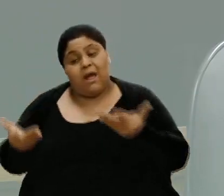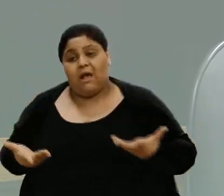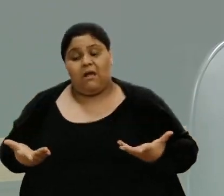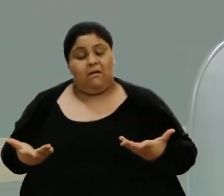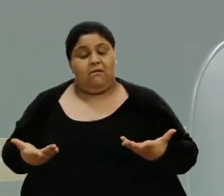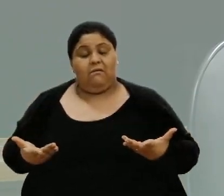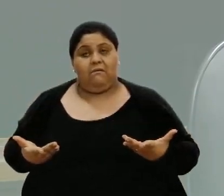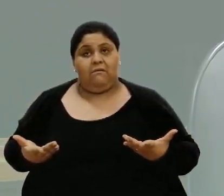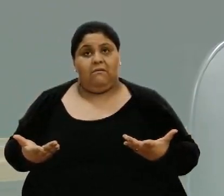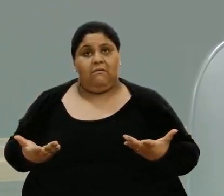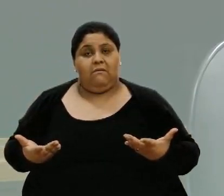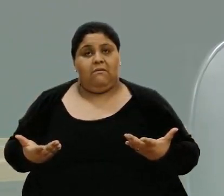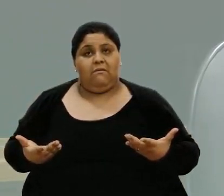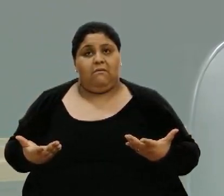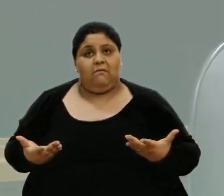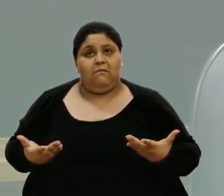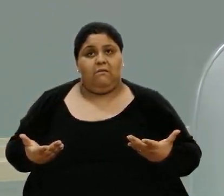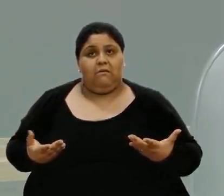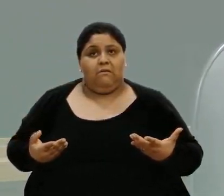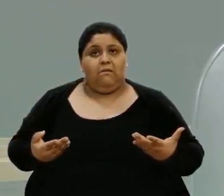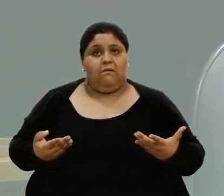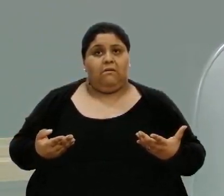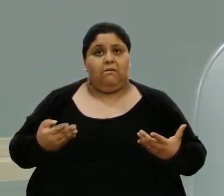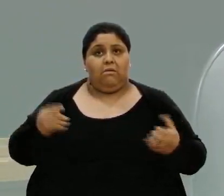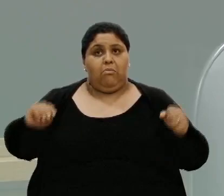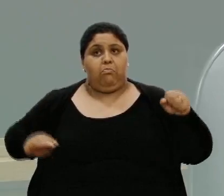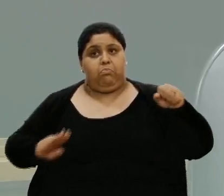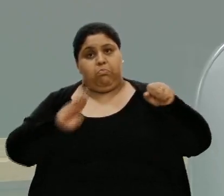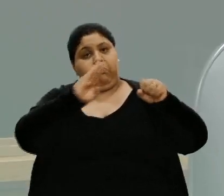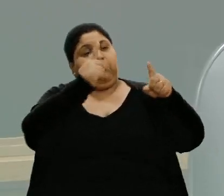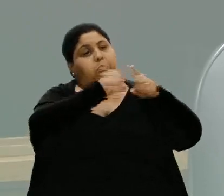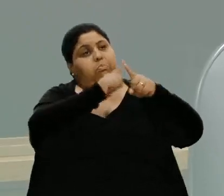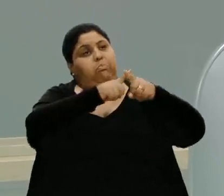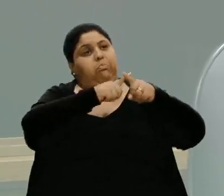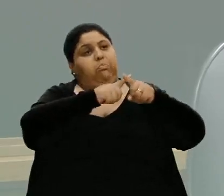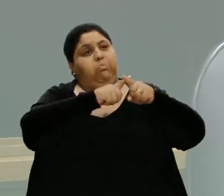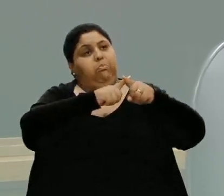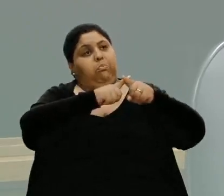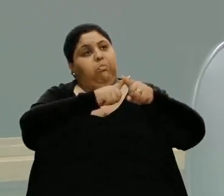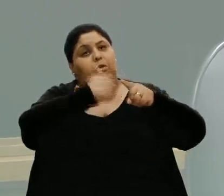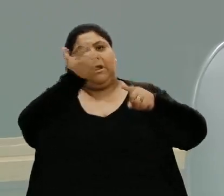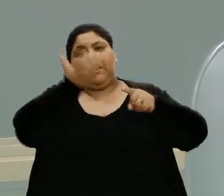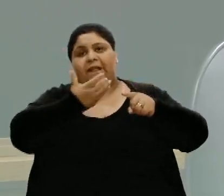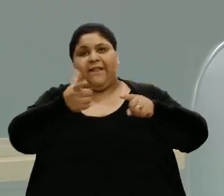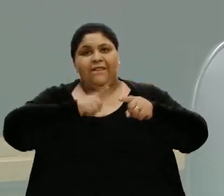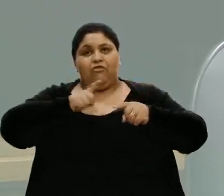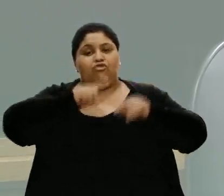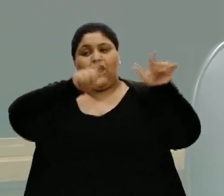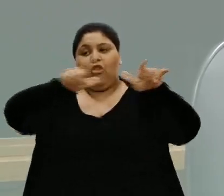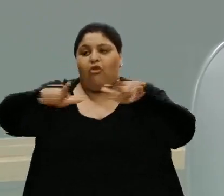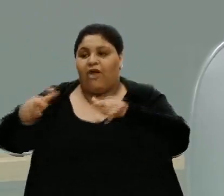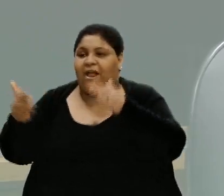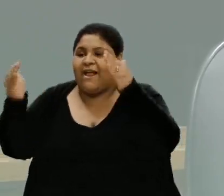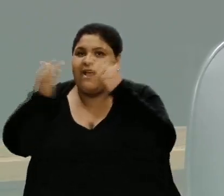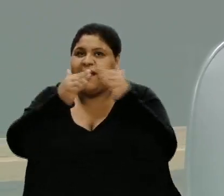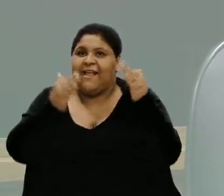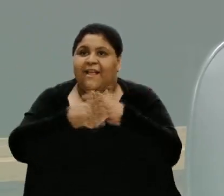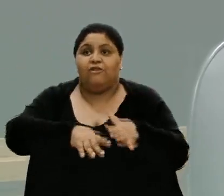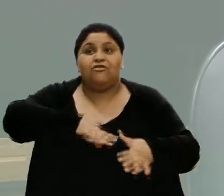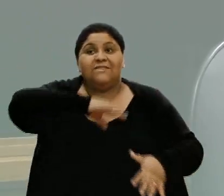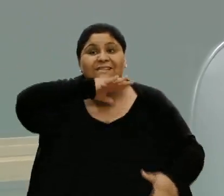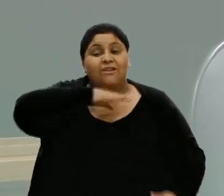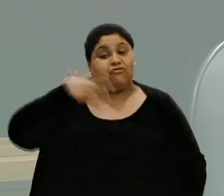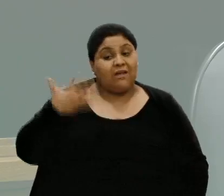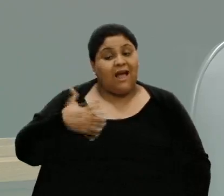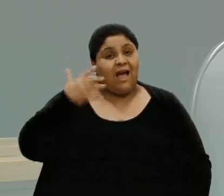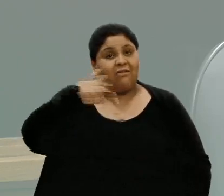Ninguém mora num barranco, onde quiser, porque está afim. É porque não tem onde morar e os terrenos são caros em Caxias.